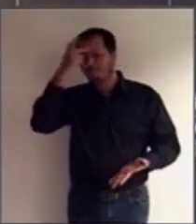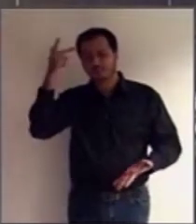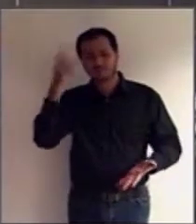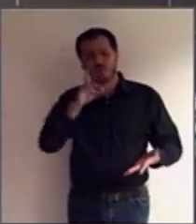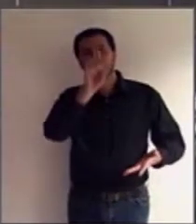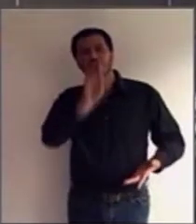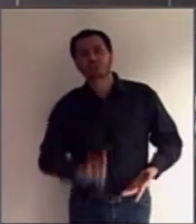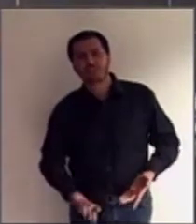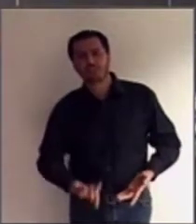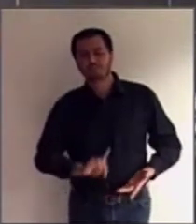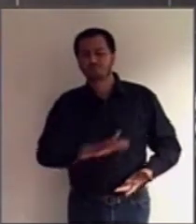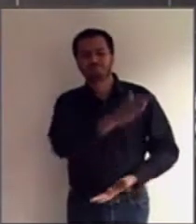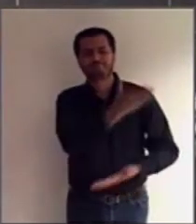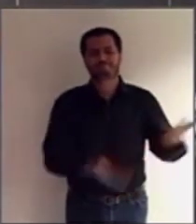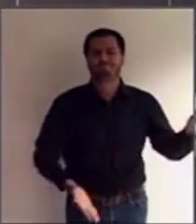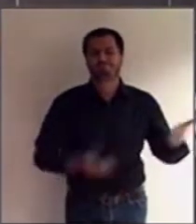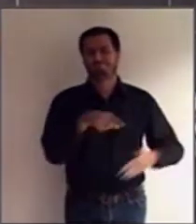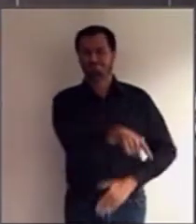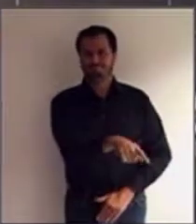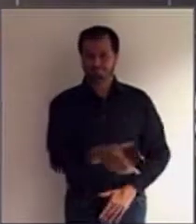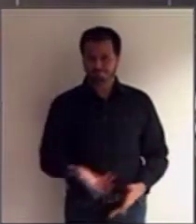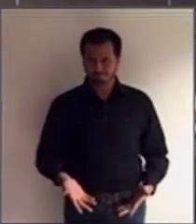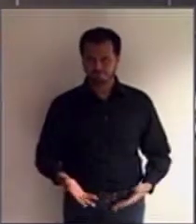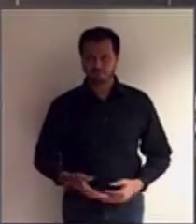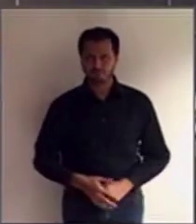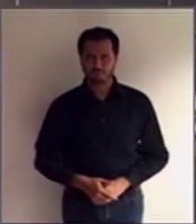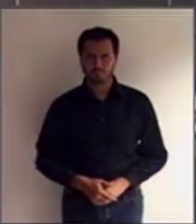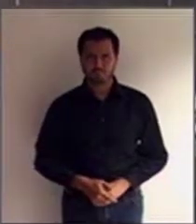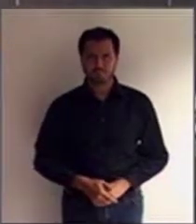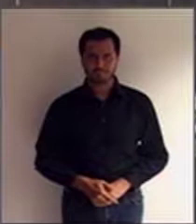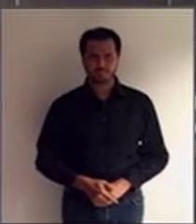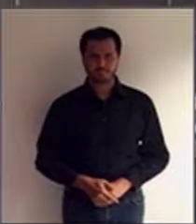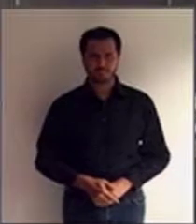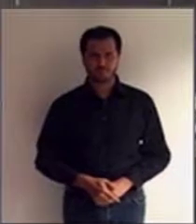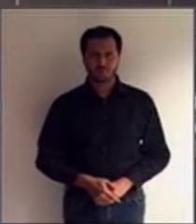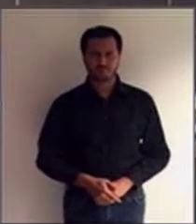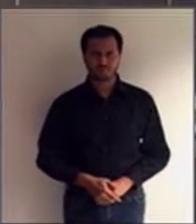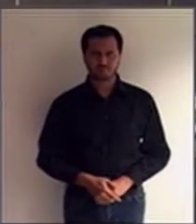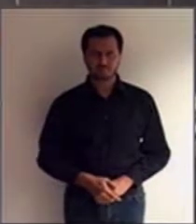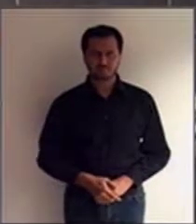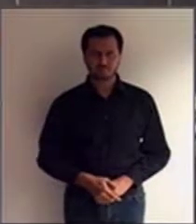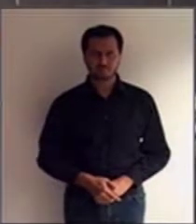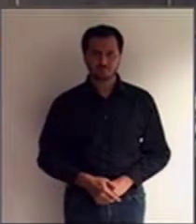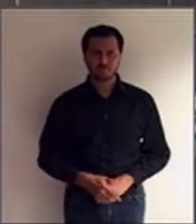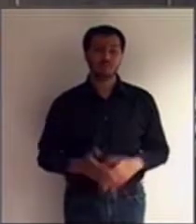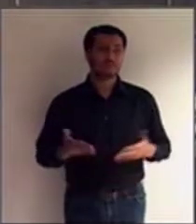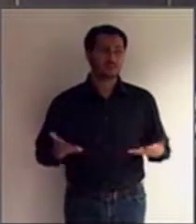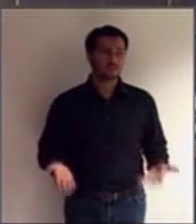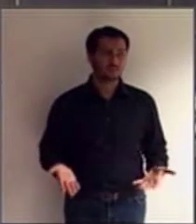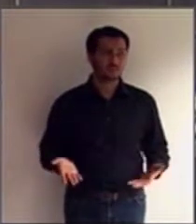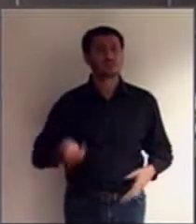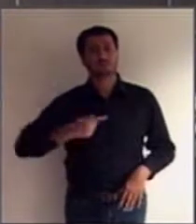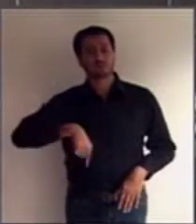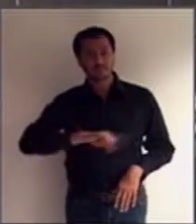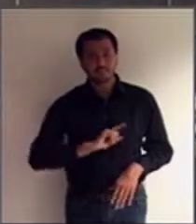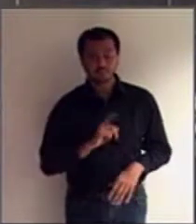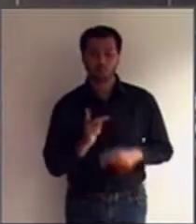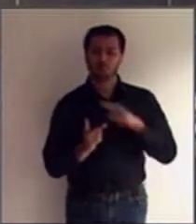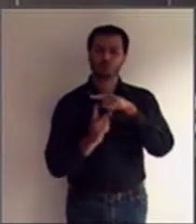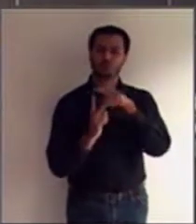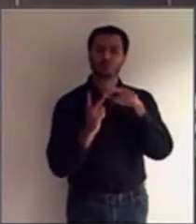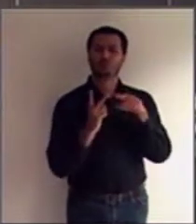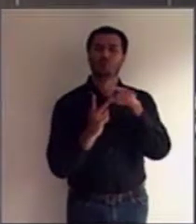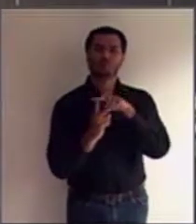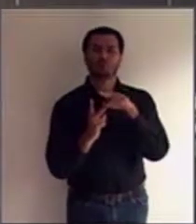direitos e nas suas possibilidades. Bem, então, parece que nós estamos entre duas situações